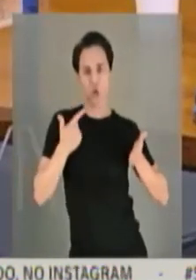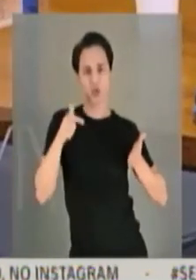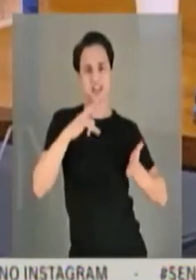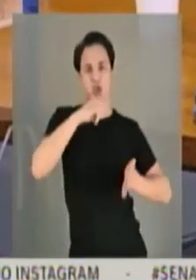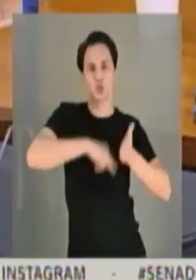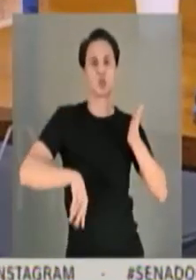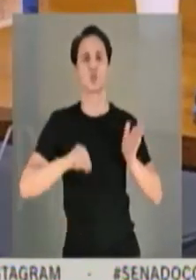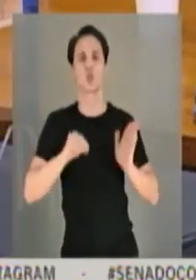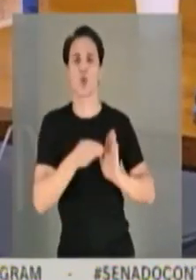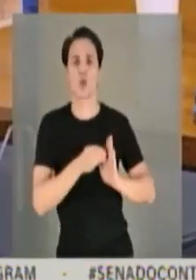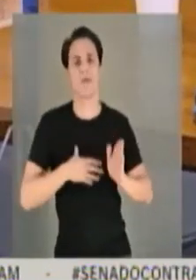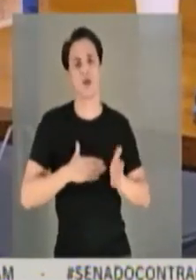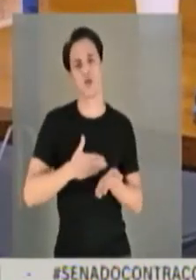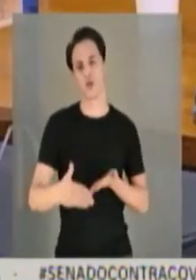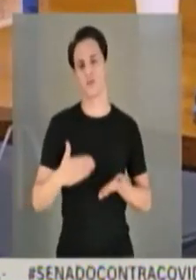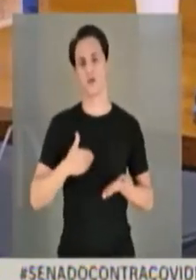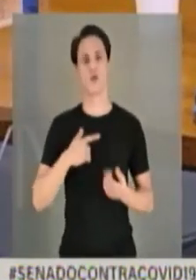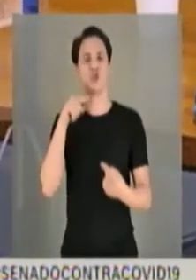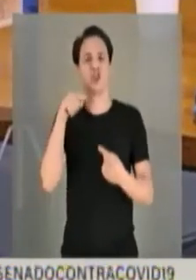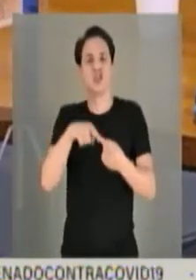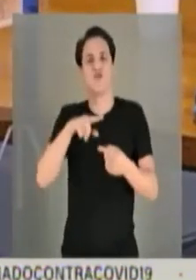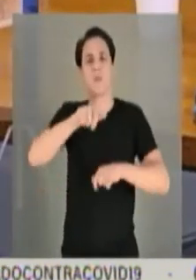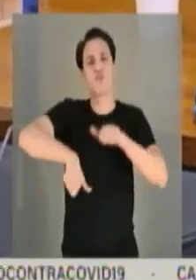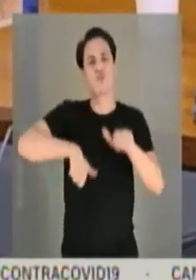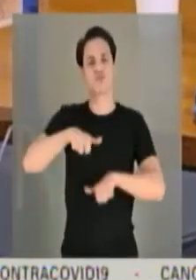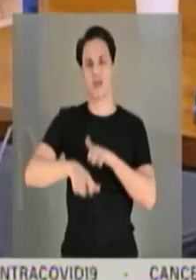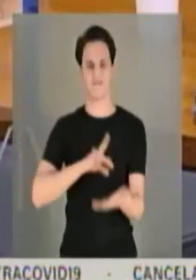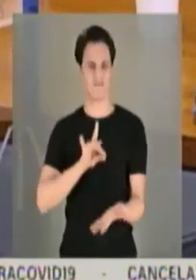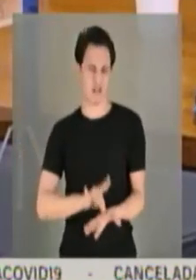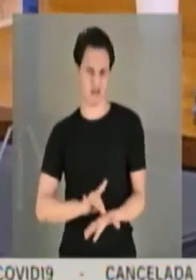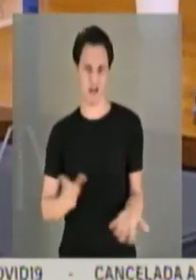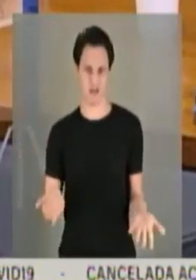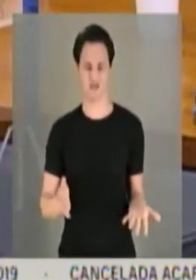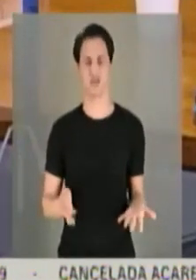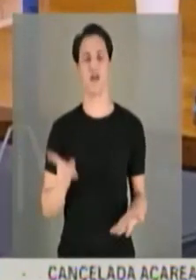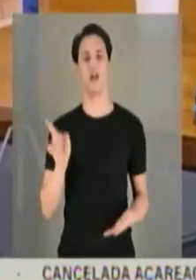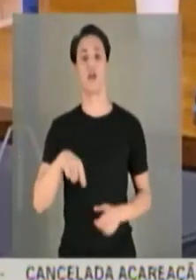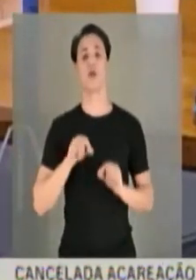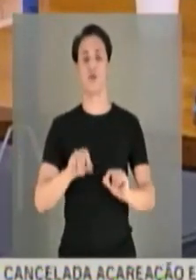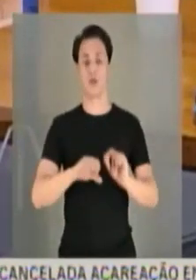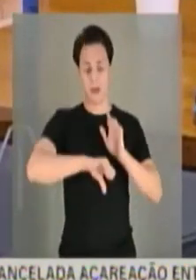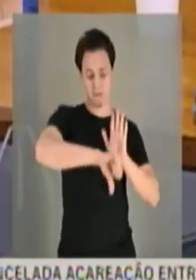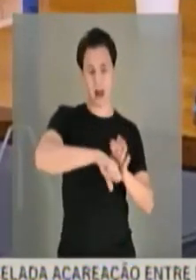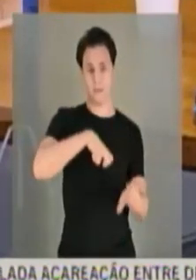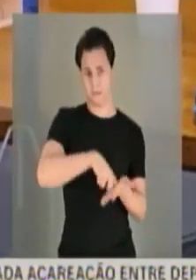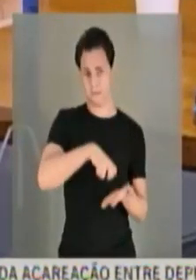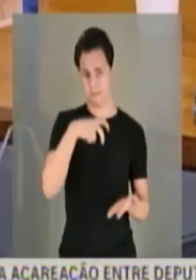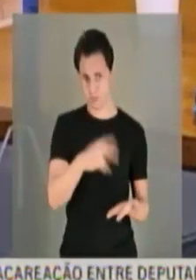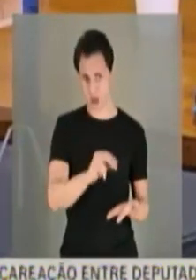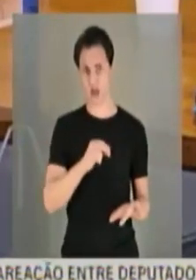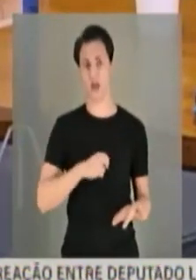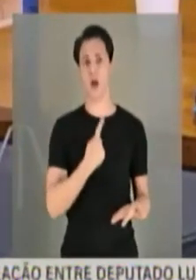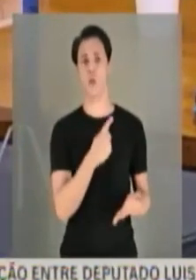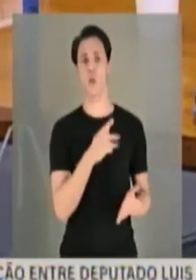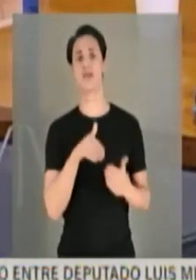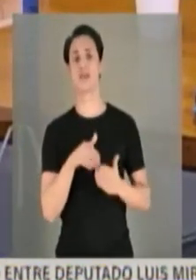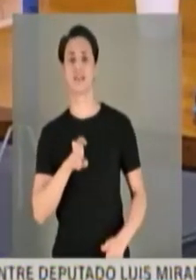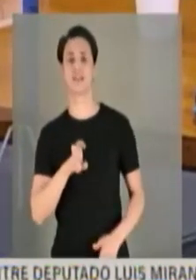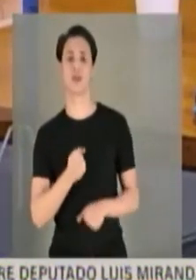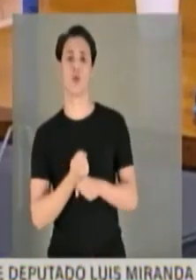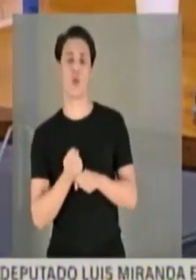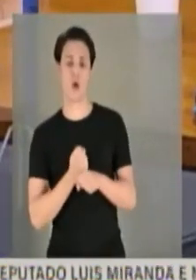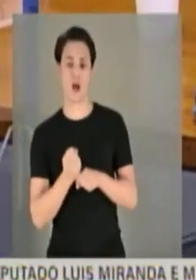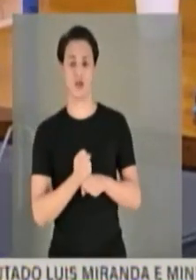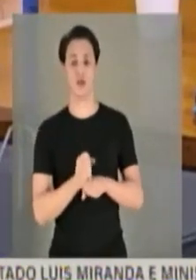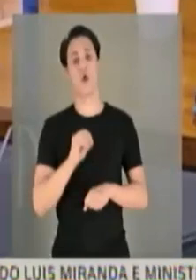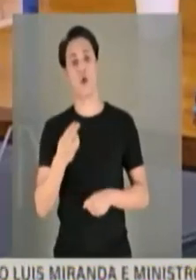inicial com o fim de alterar a verdade. E vem a pena de um a cinco anos e multa se o documento é público ou de um a três